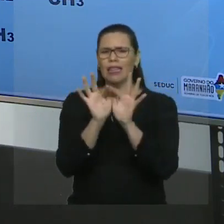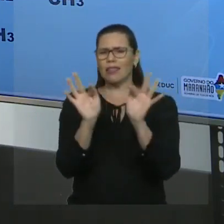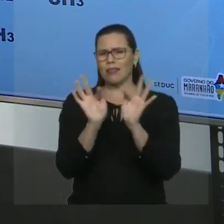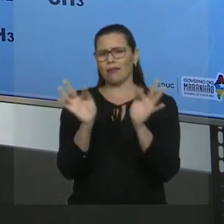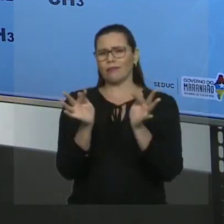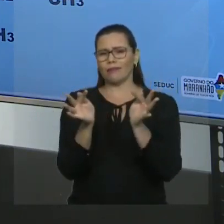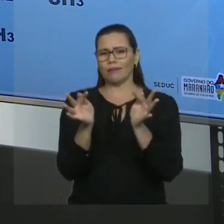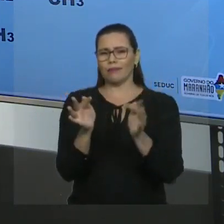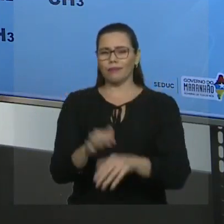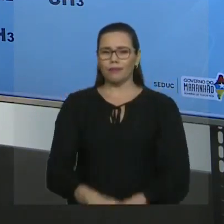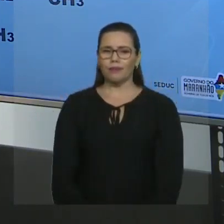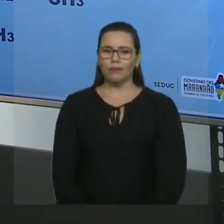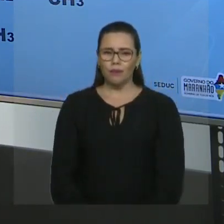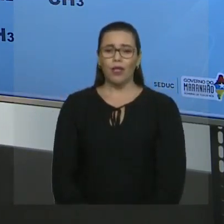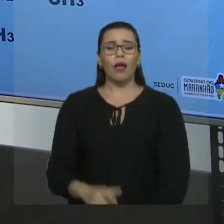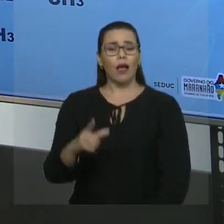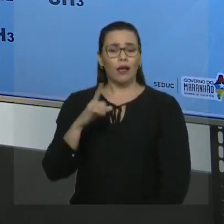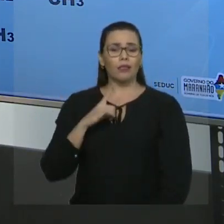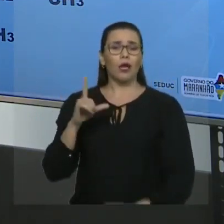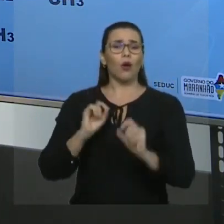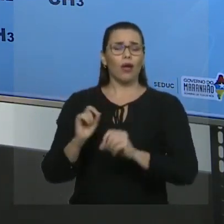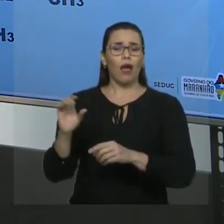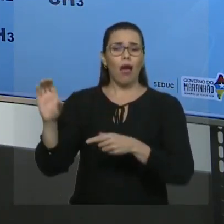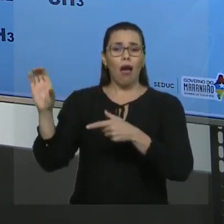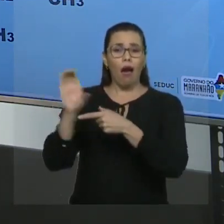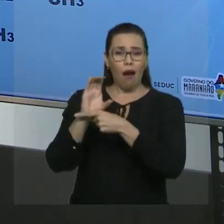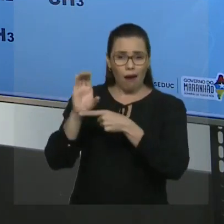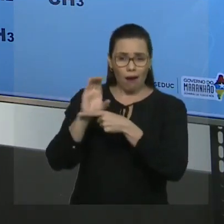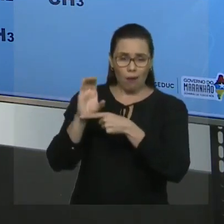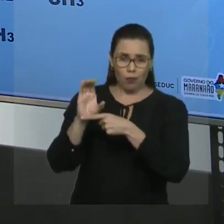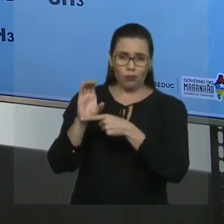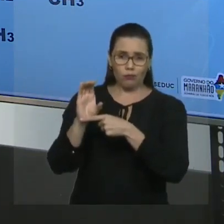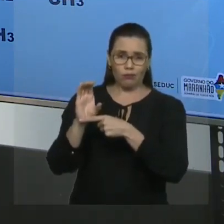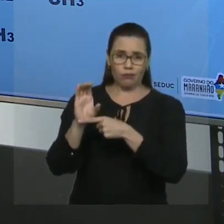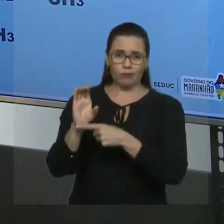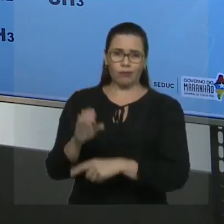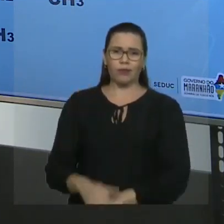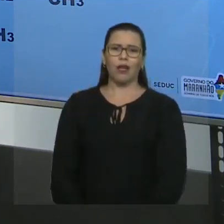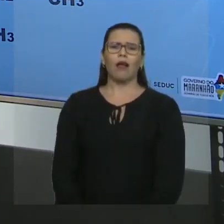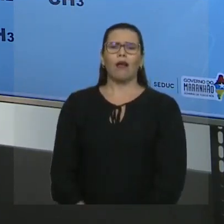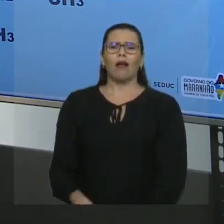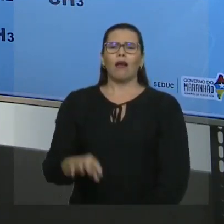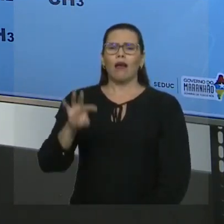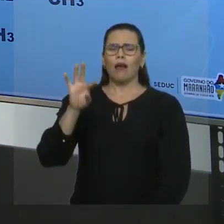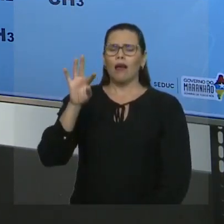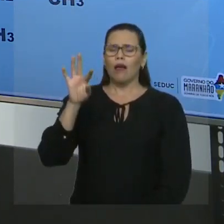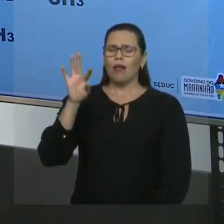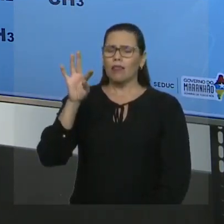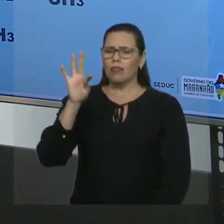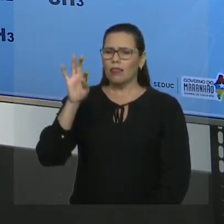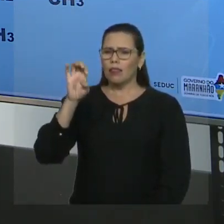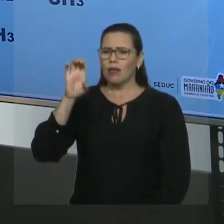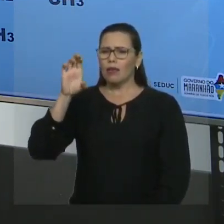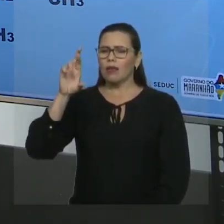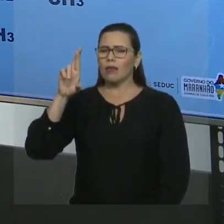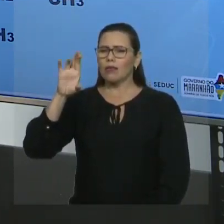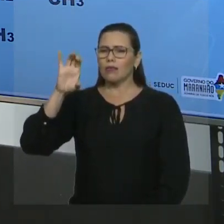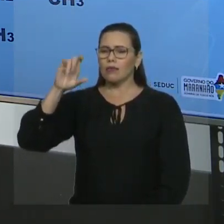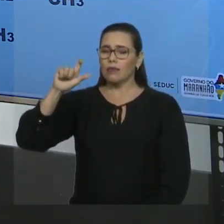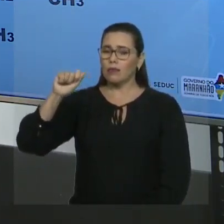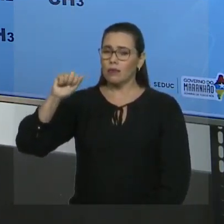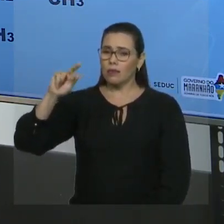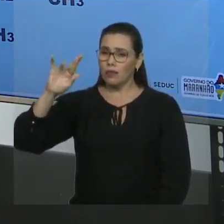por apresentarem carbonos terciários e quaternários, essa cadeia é uma cadeia classificada como ramificada.